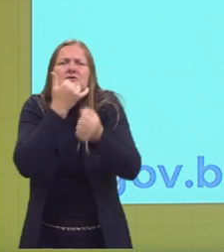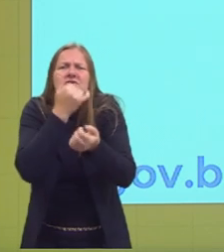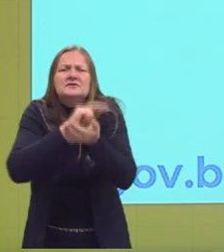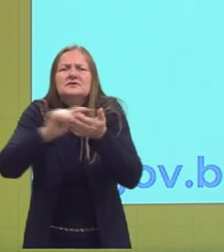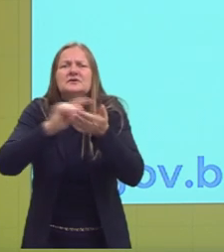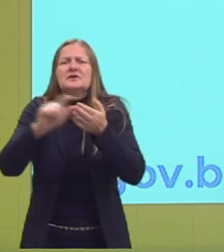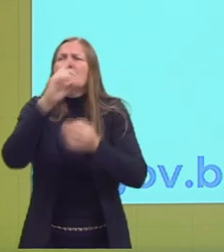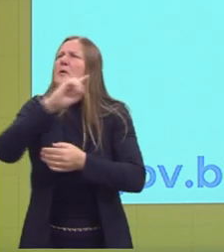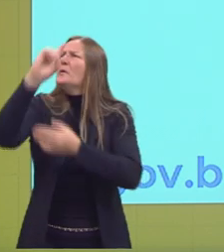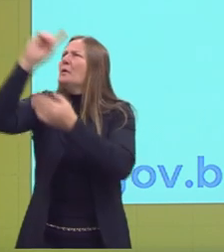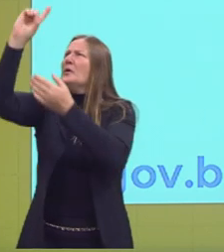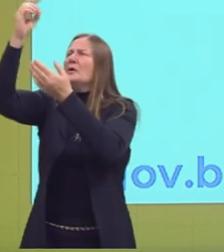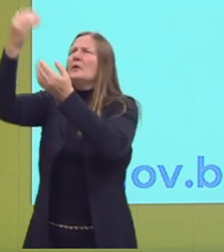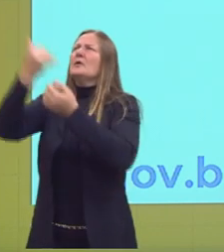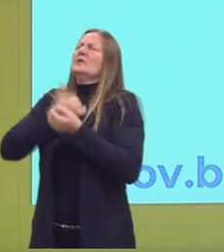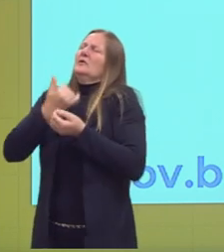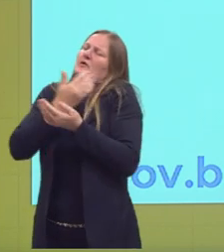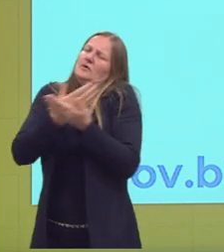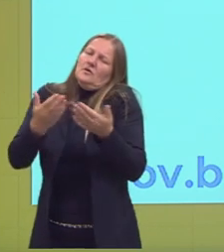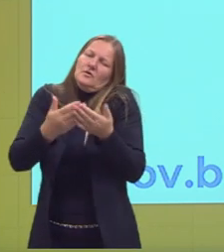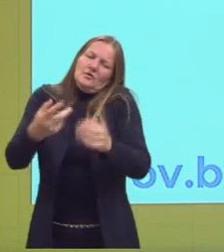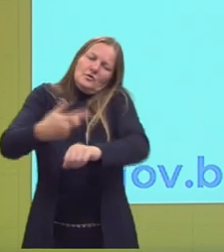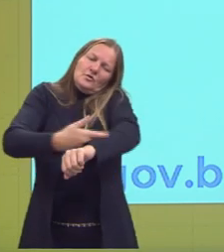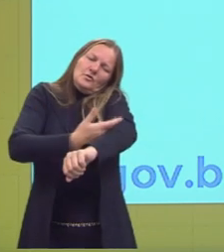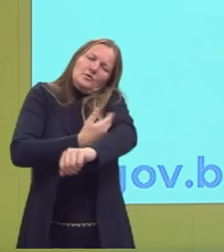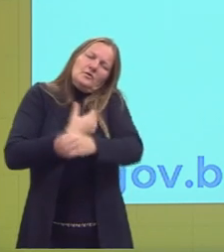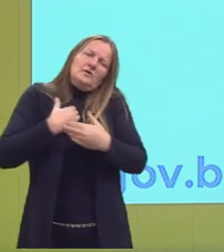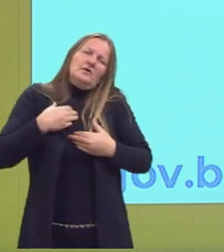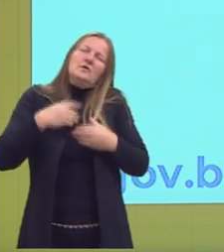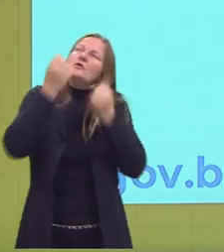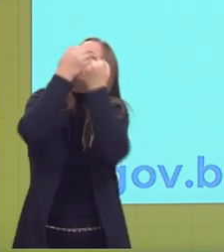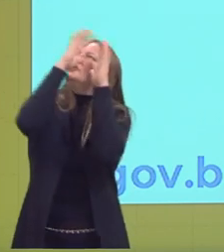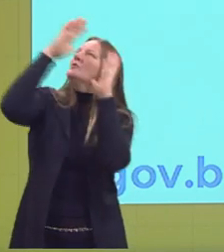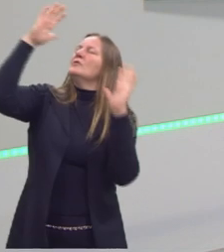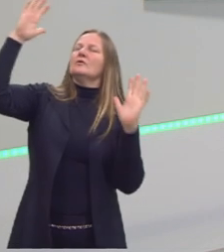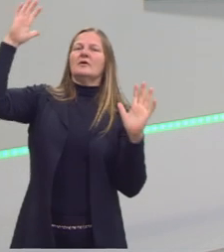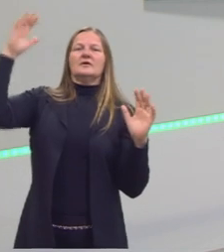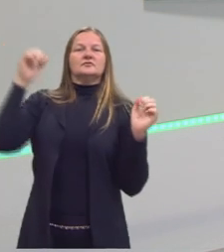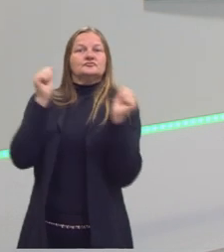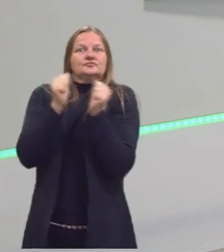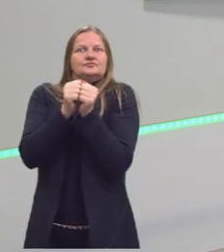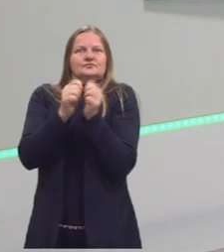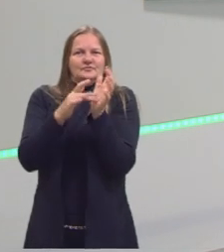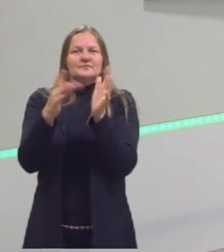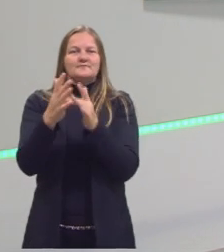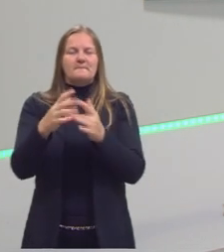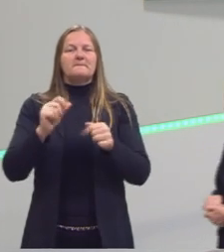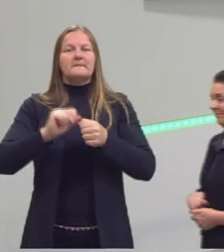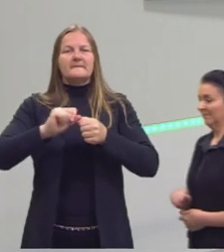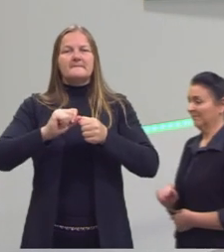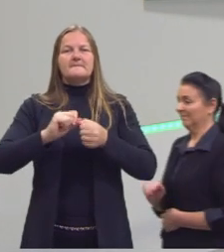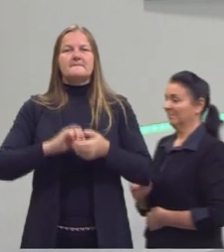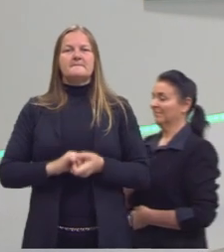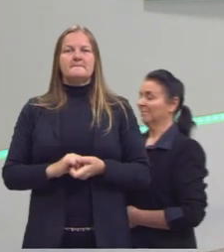divino, perder na vossa ovelha a vossa glória. Então aqui ele fala, ele faz aquela